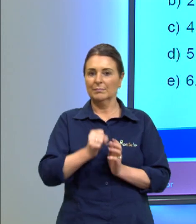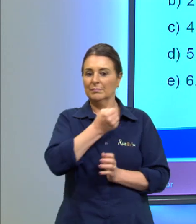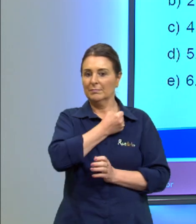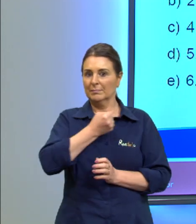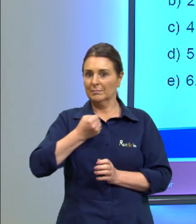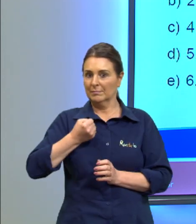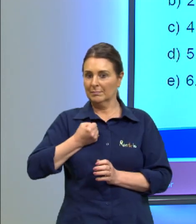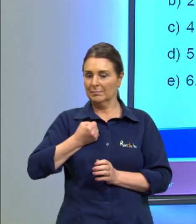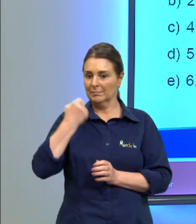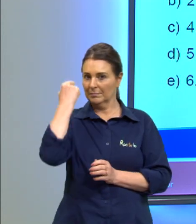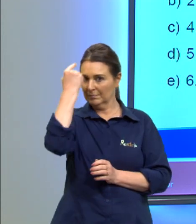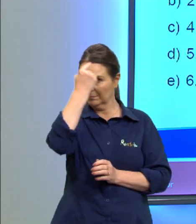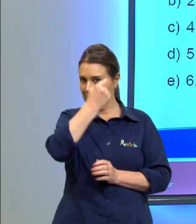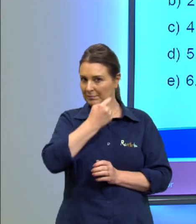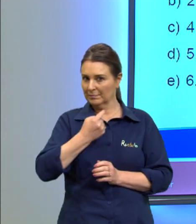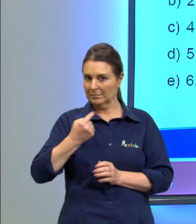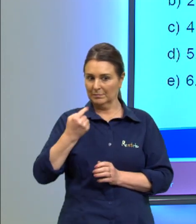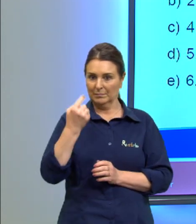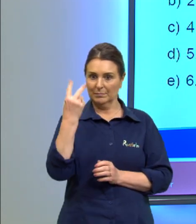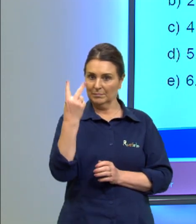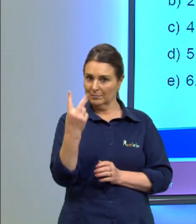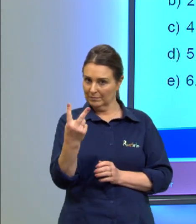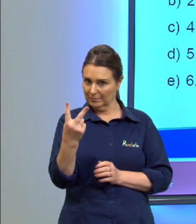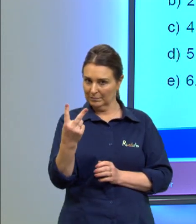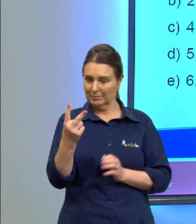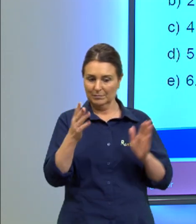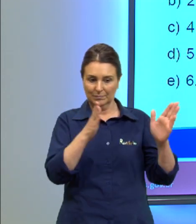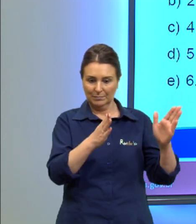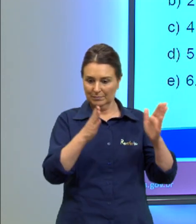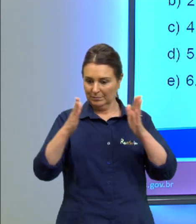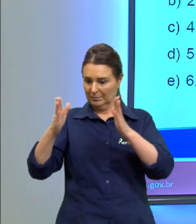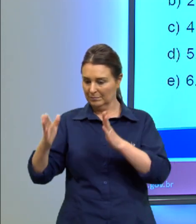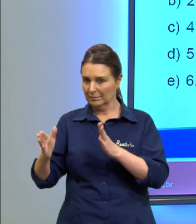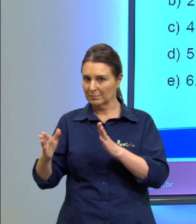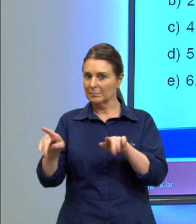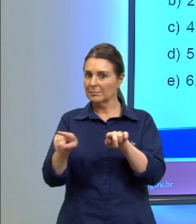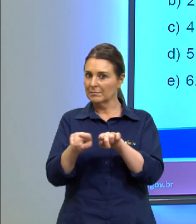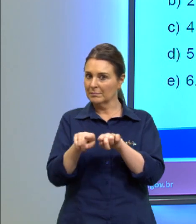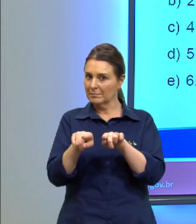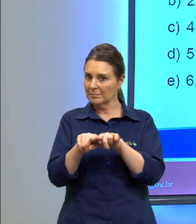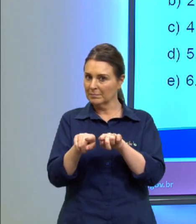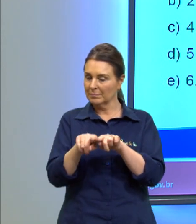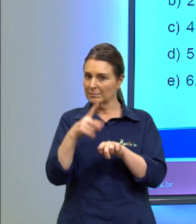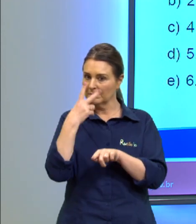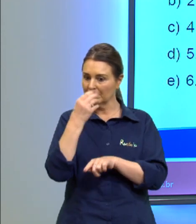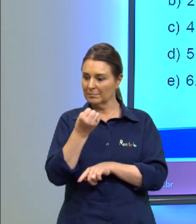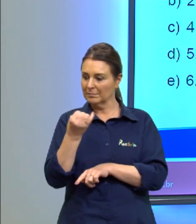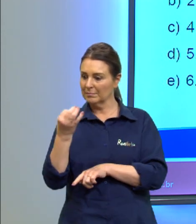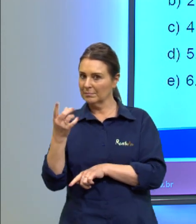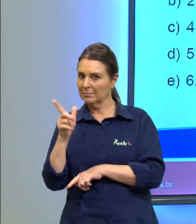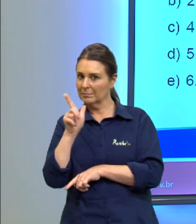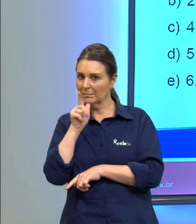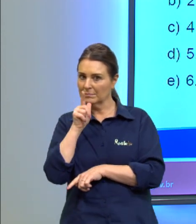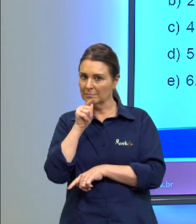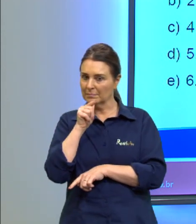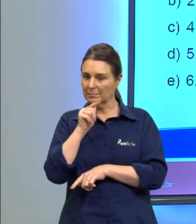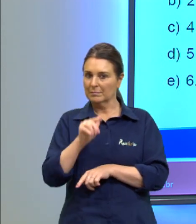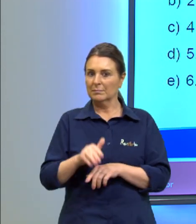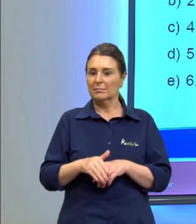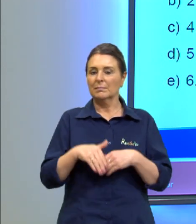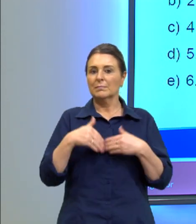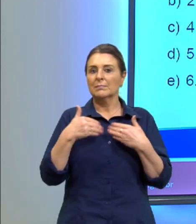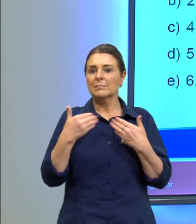de horas em que os dois reservatórios contém a mesma quantidade de água é? Então, qual é